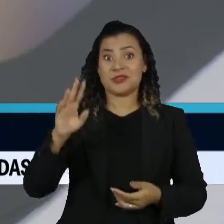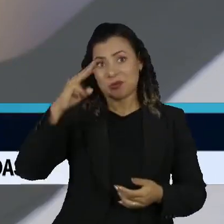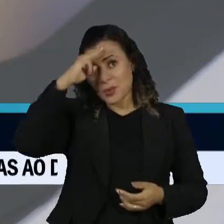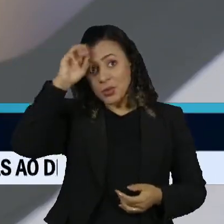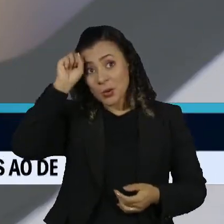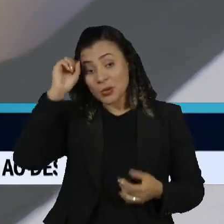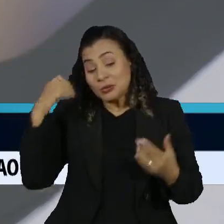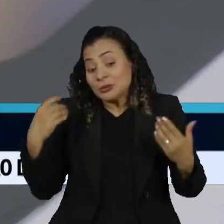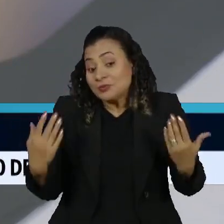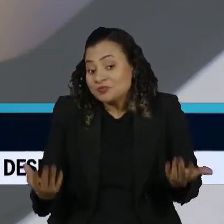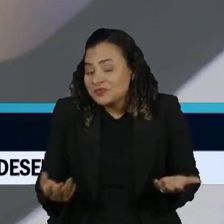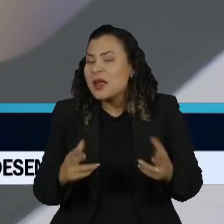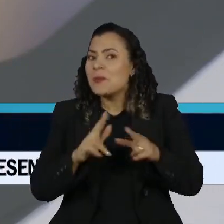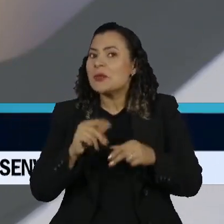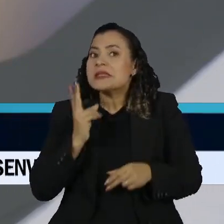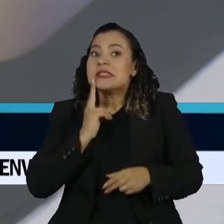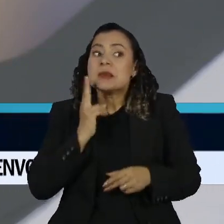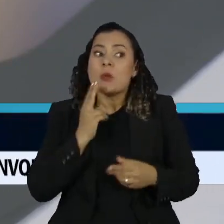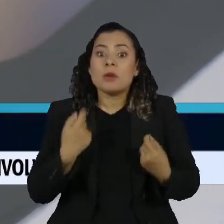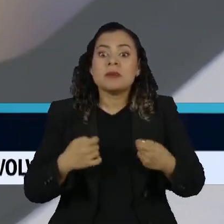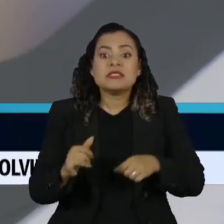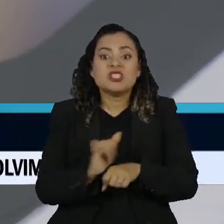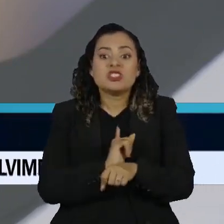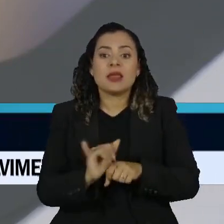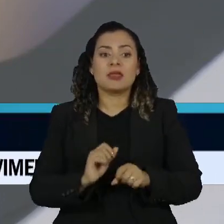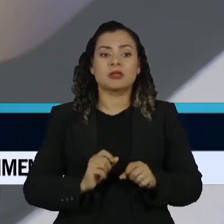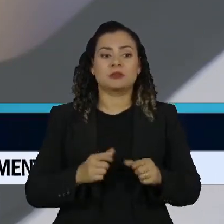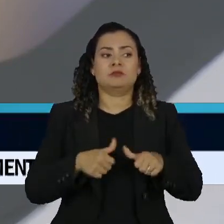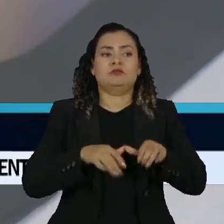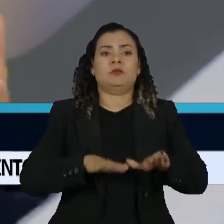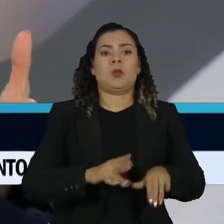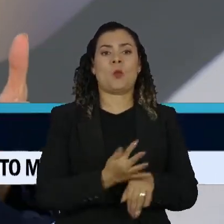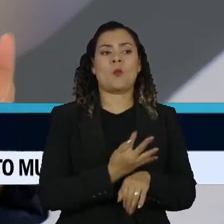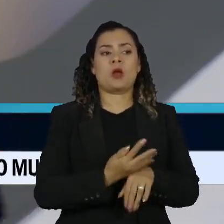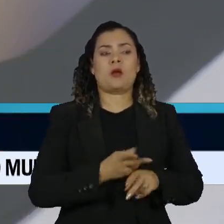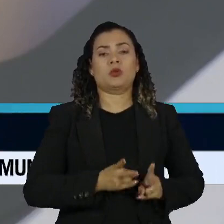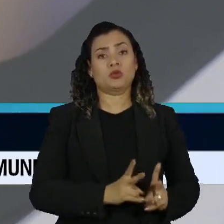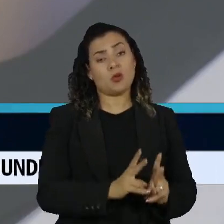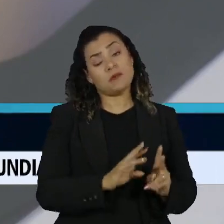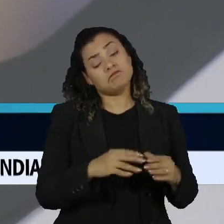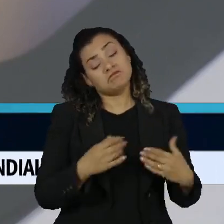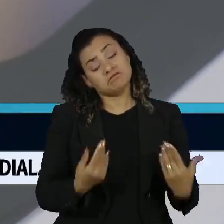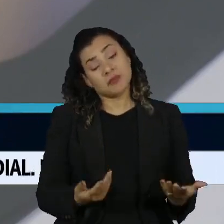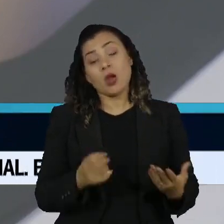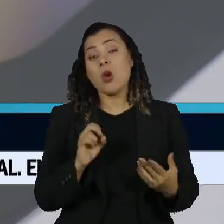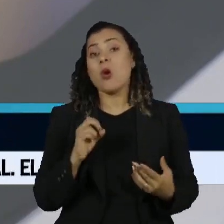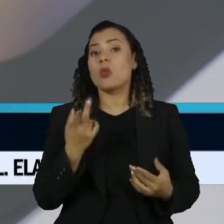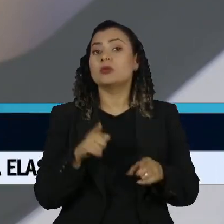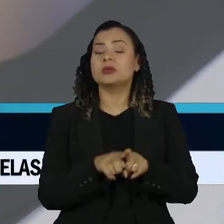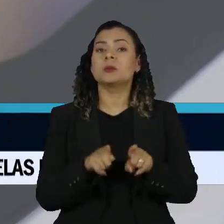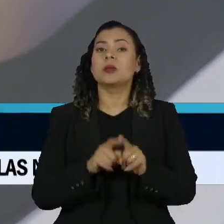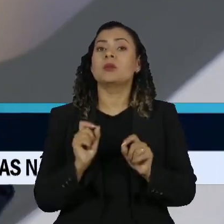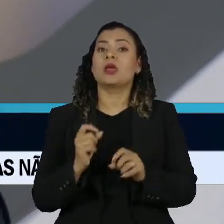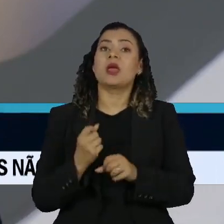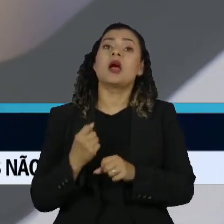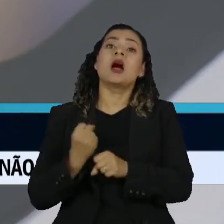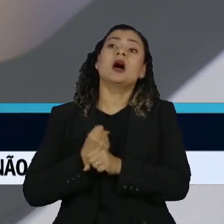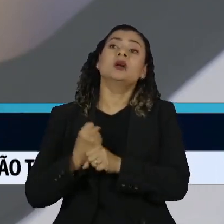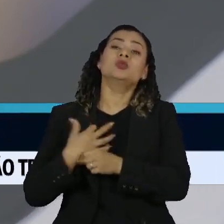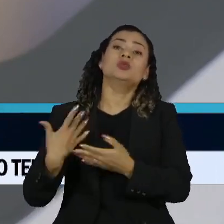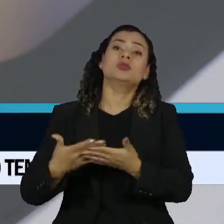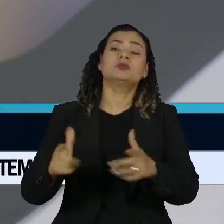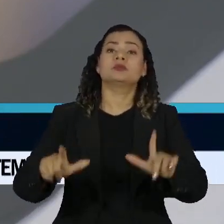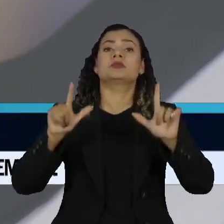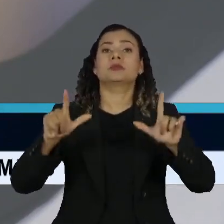realinhar toda a estratégia dela e ficaria sem uma vitrine durante muitos anos